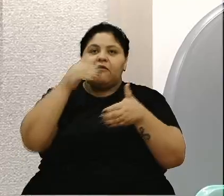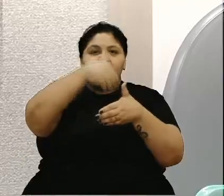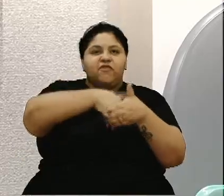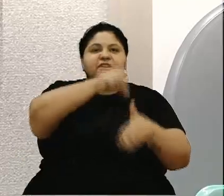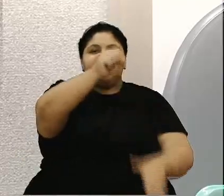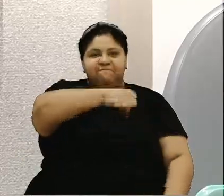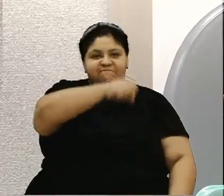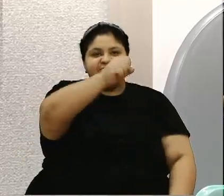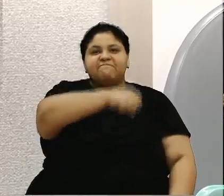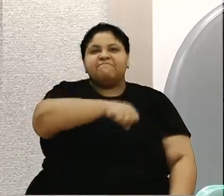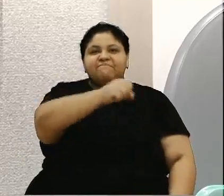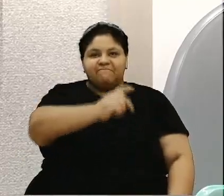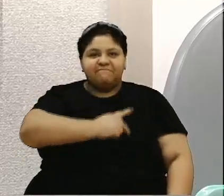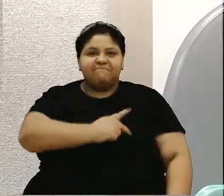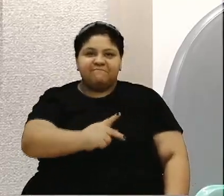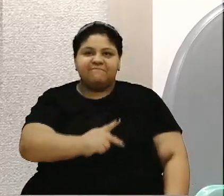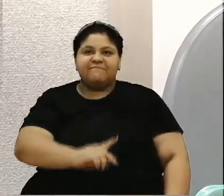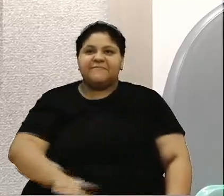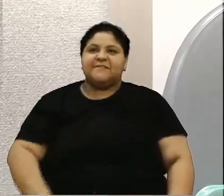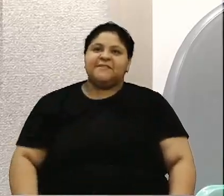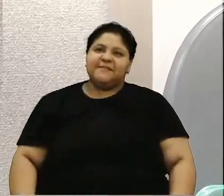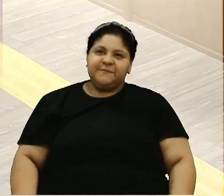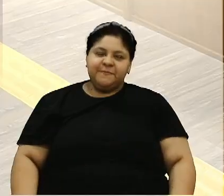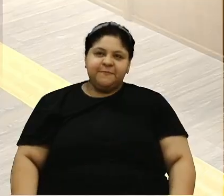favorável sim, Senhora Presidente. Obrigado. Obrigado. Obrigado. Obrigado.